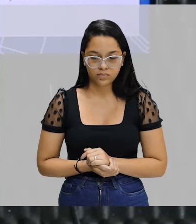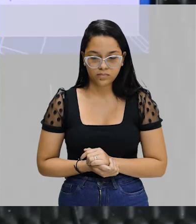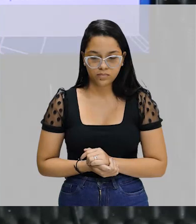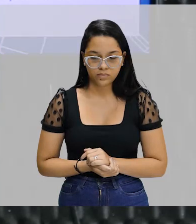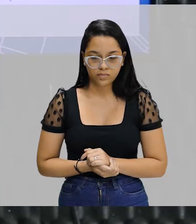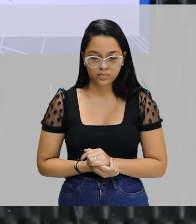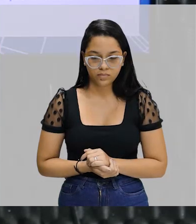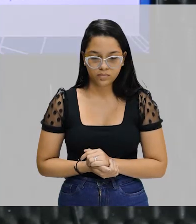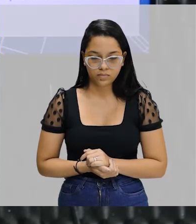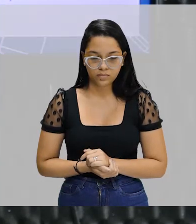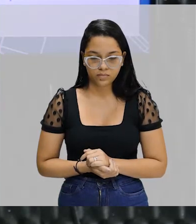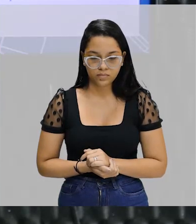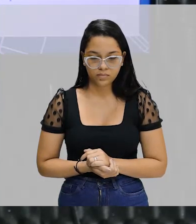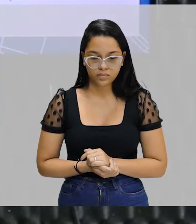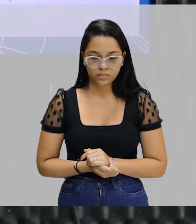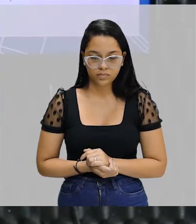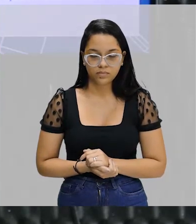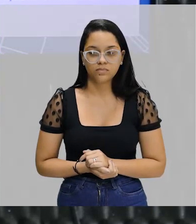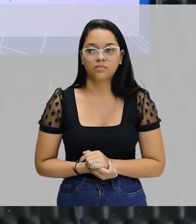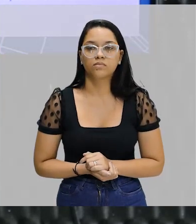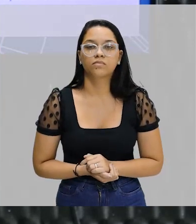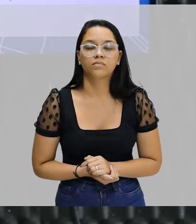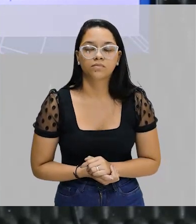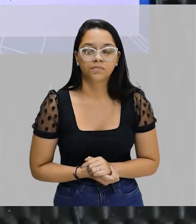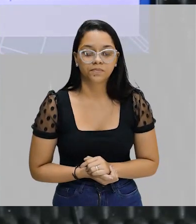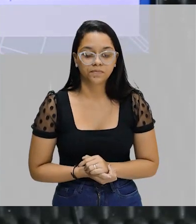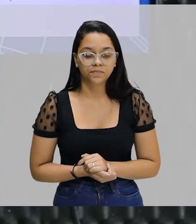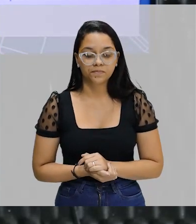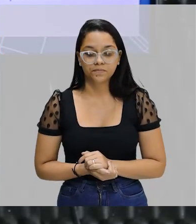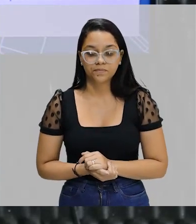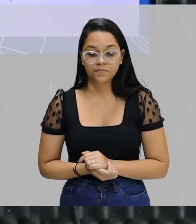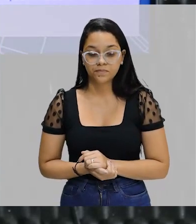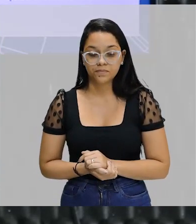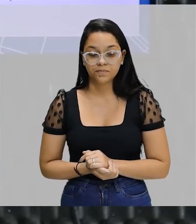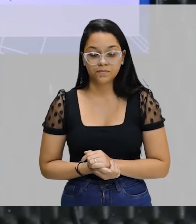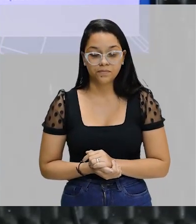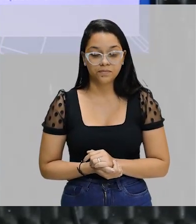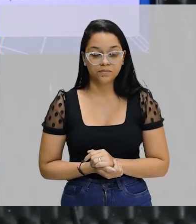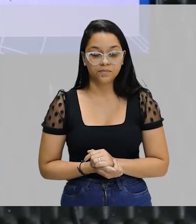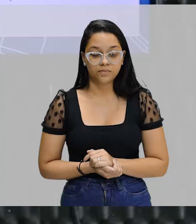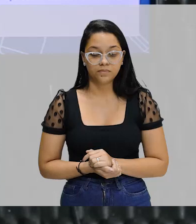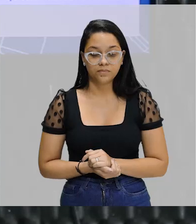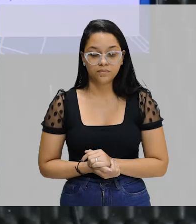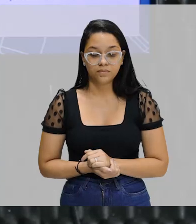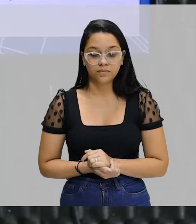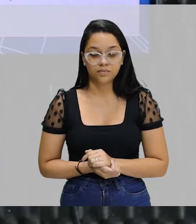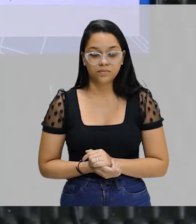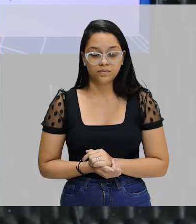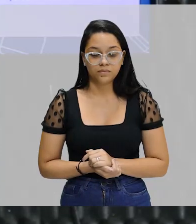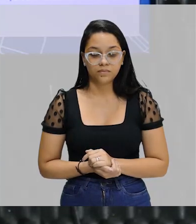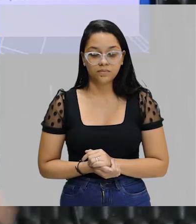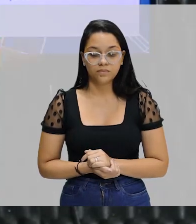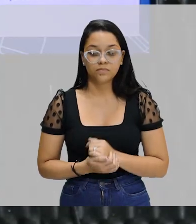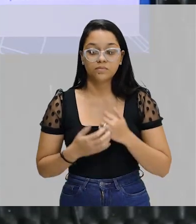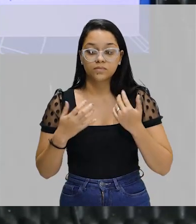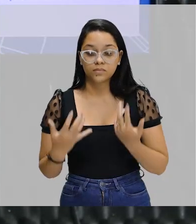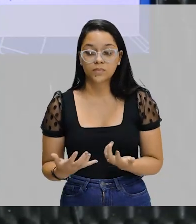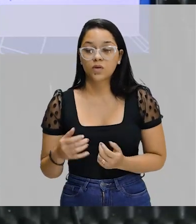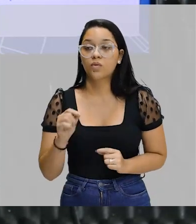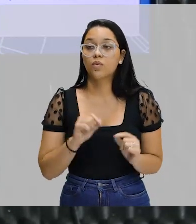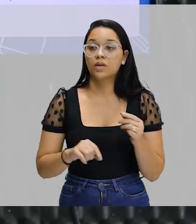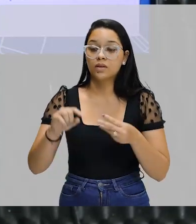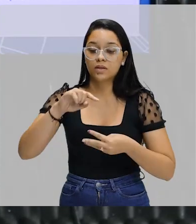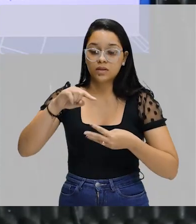quem adora um filé. É época. Revista Época, 22 de fevereiro de 2009. Então, aqui você tem